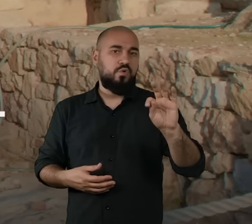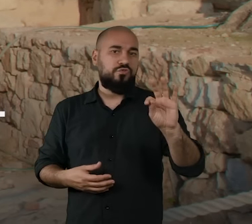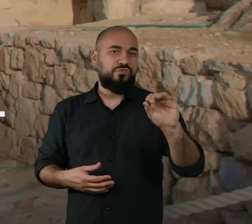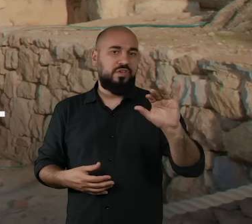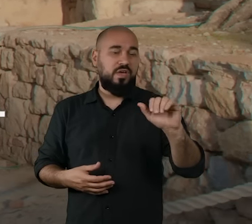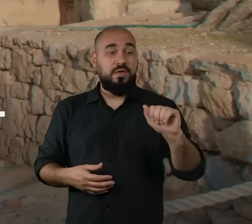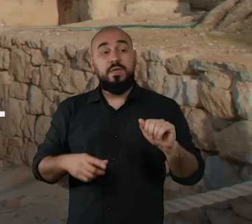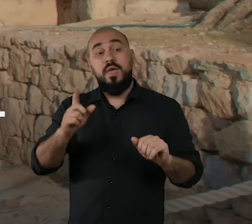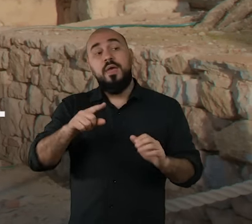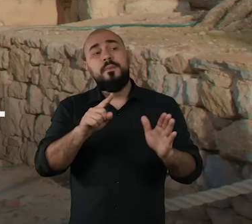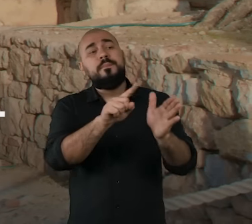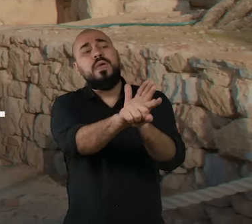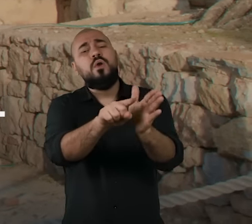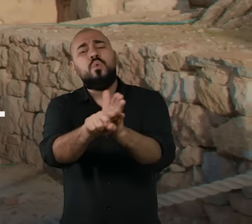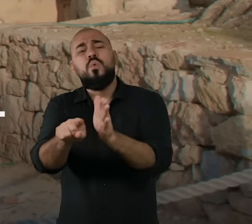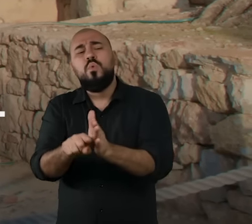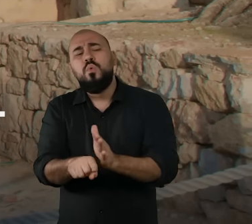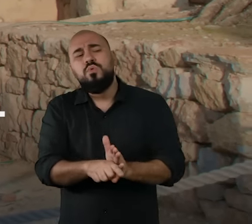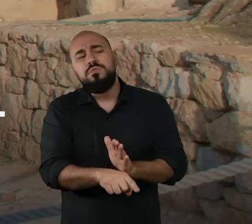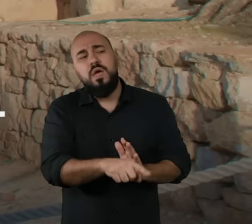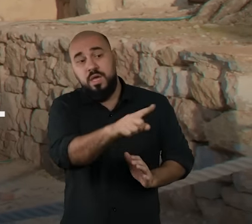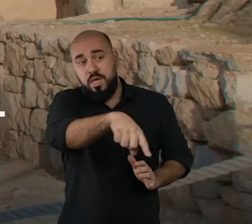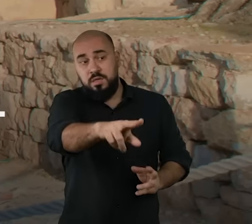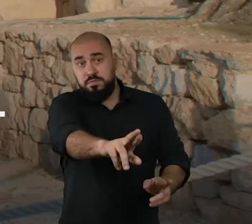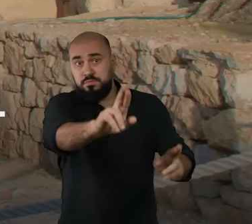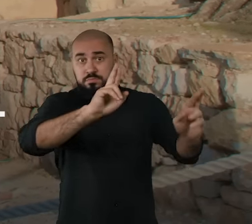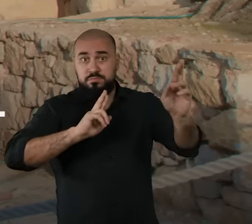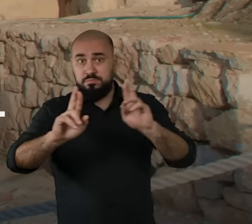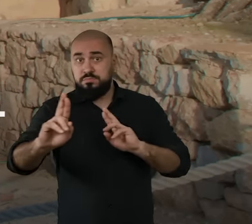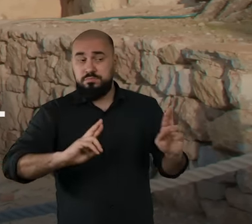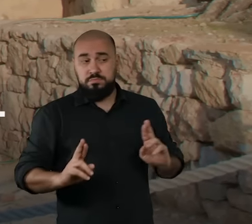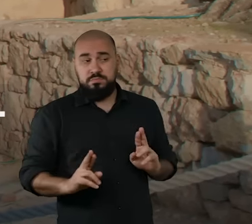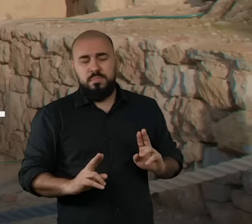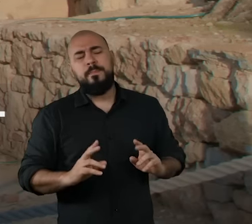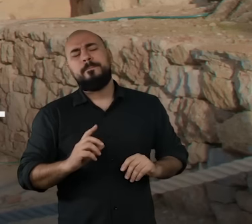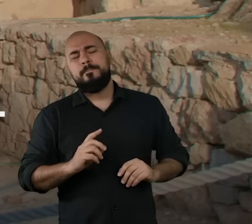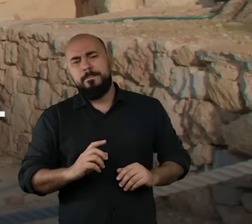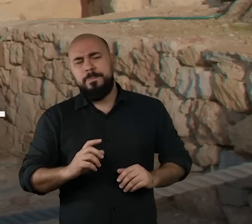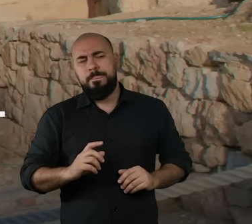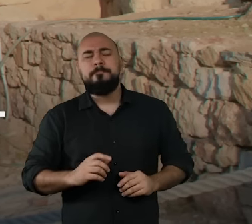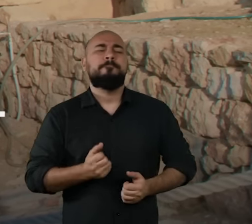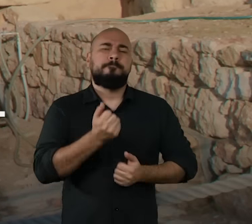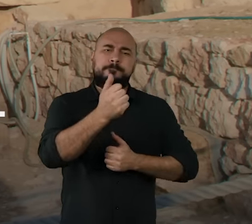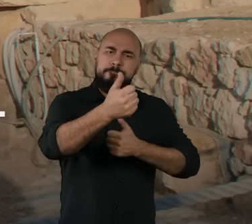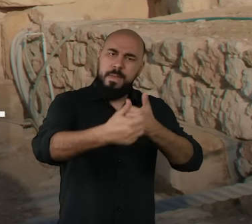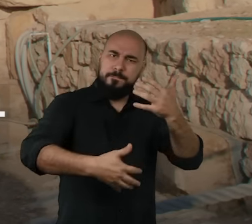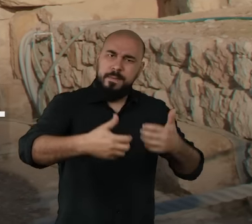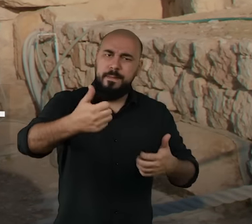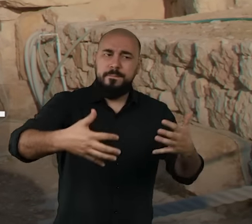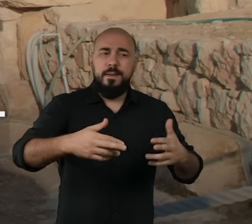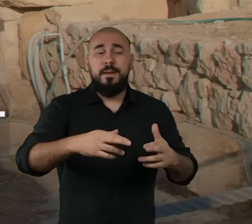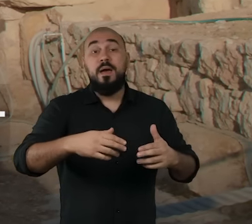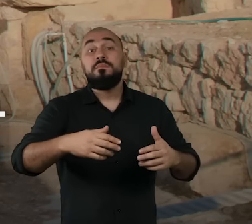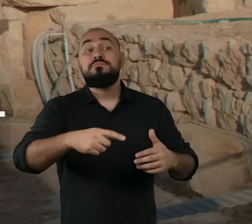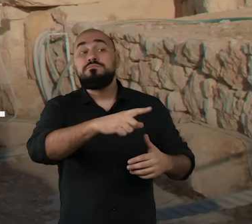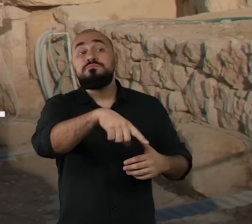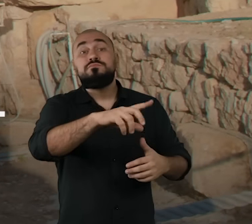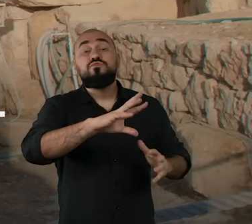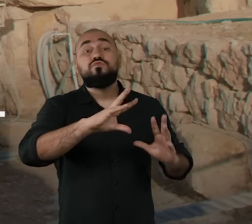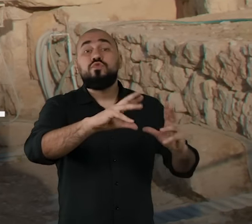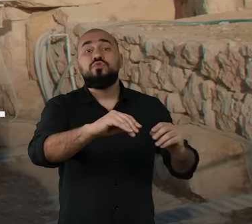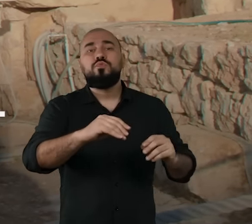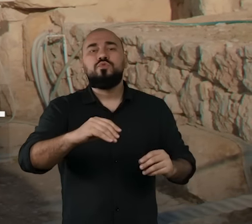perguntas ao povo e obter respostas. E, a partir desta resposta, fazer com que todos encontrassem a sua